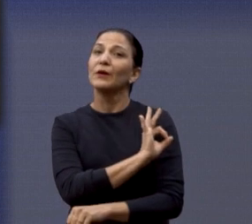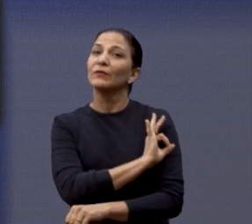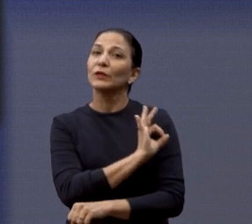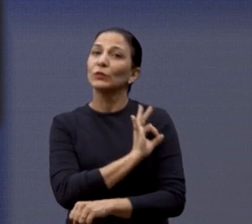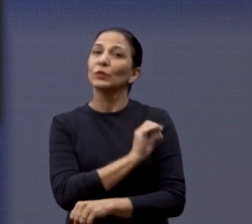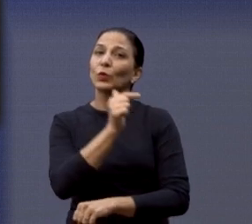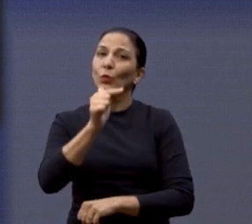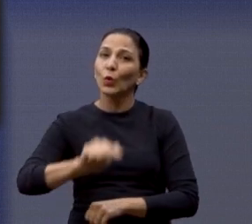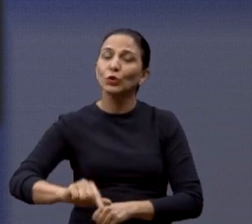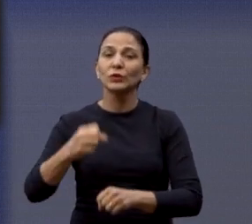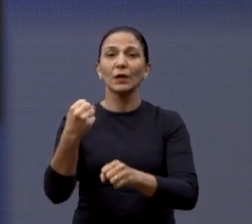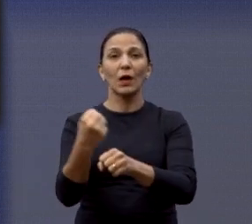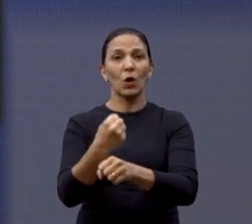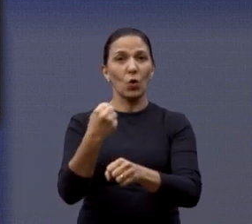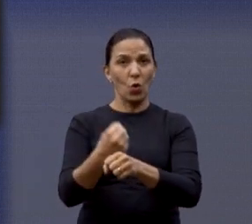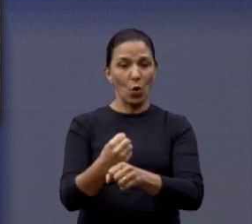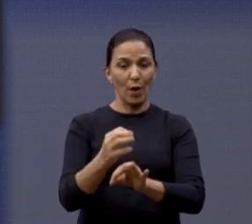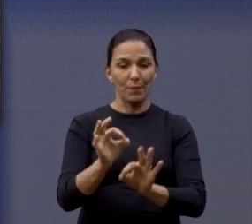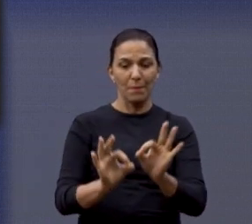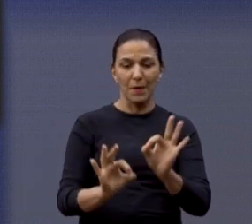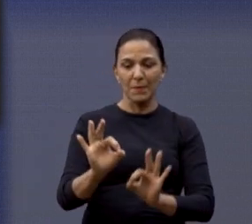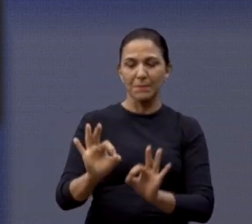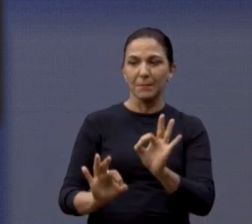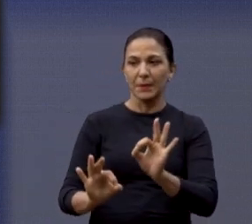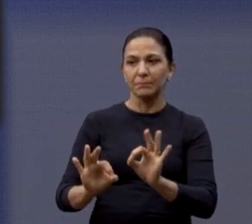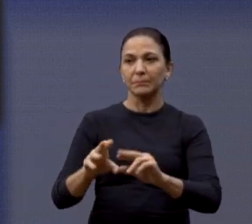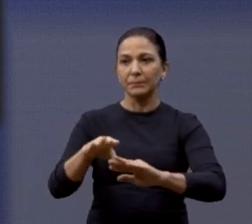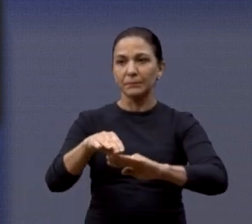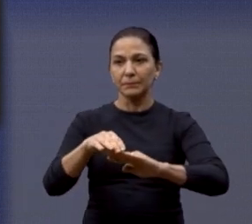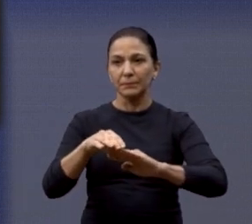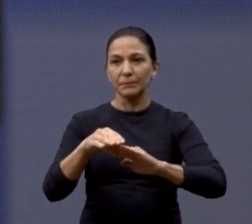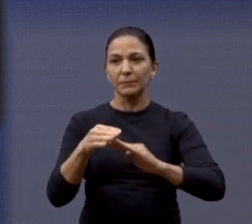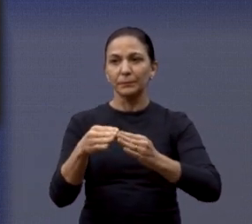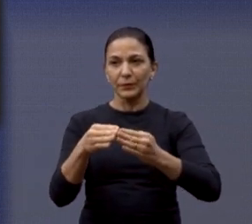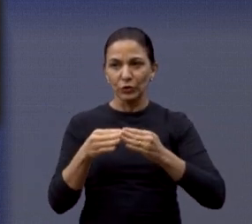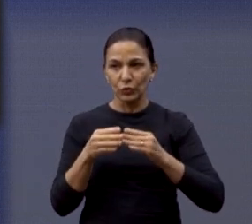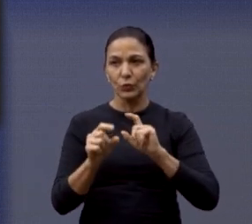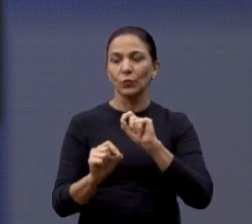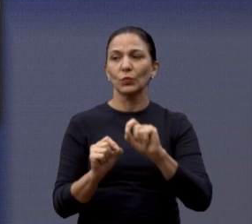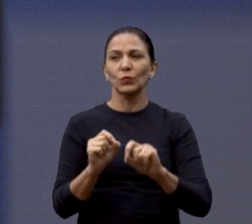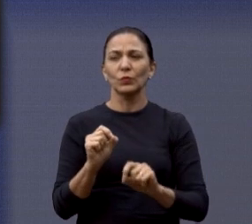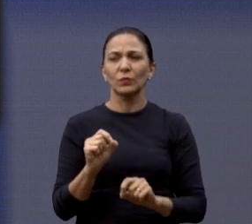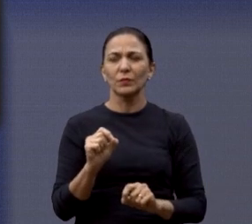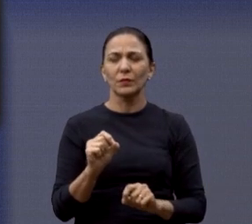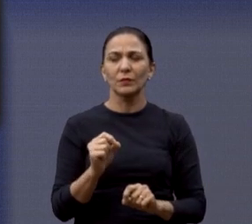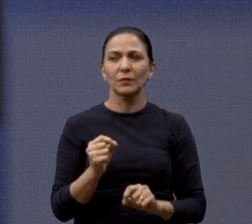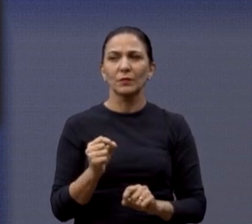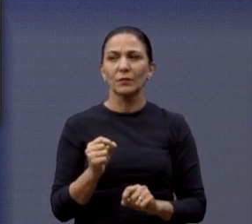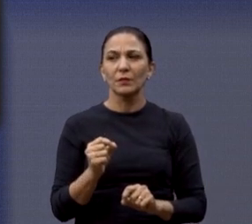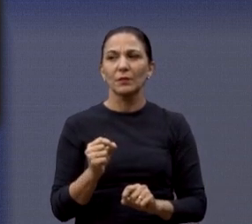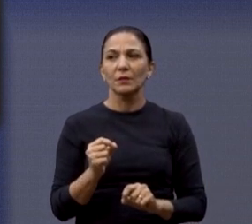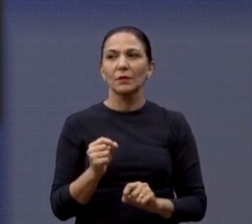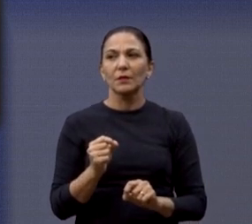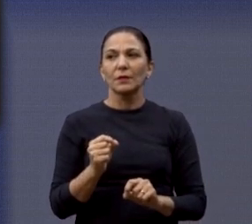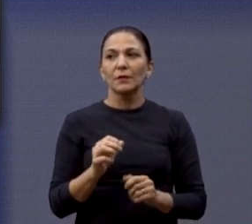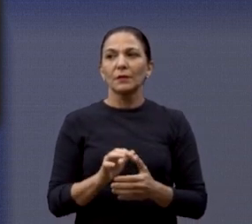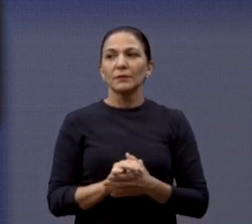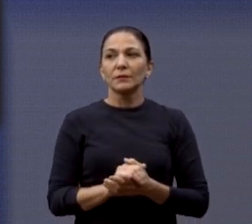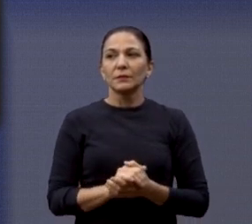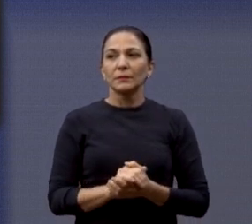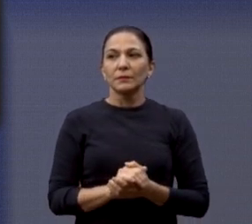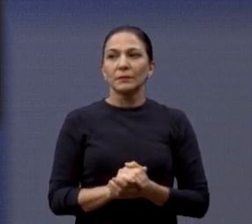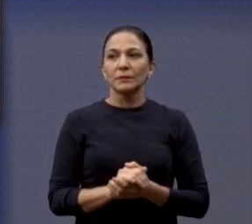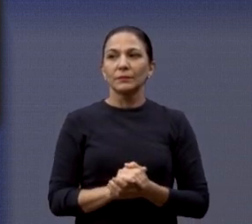dar continuidade nessa obra, e também foi pedido ali uma remodelação, Marquesi,